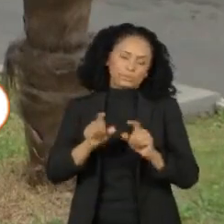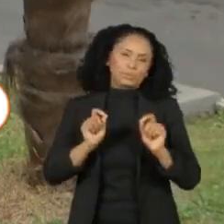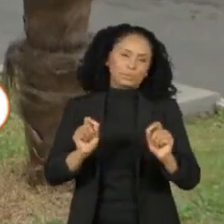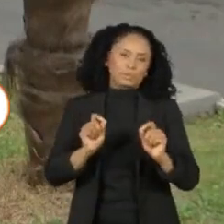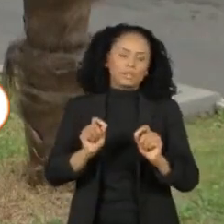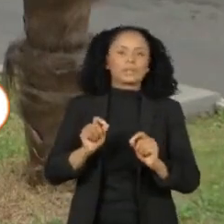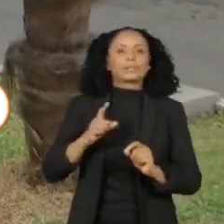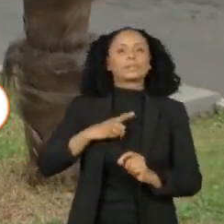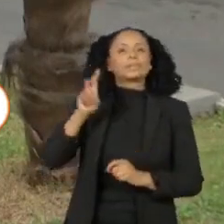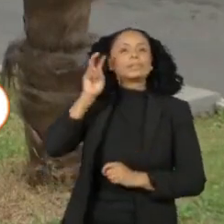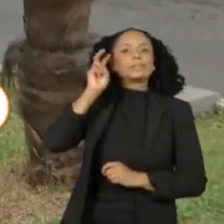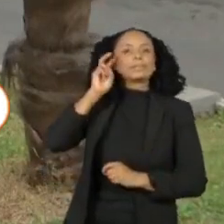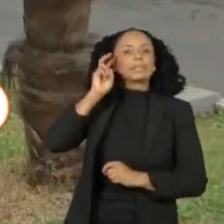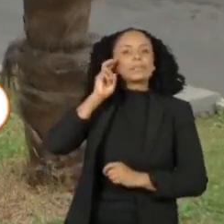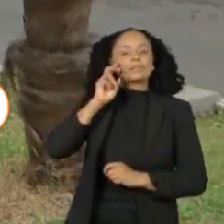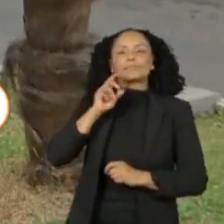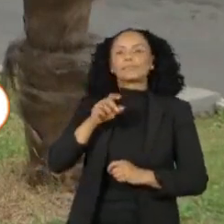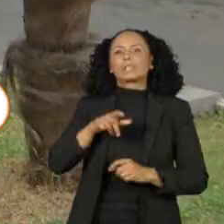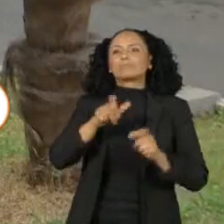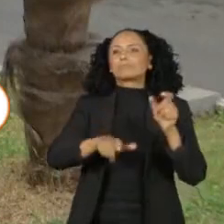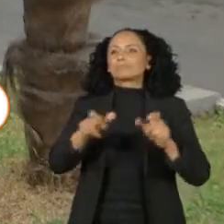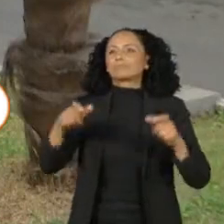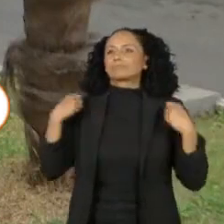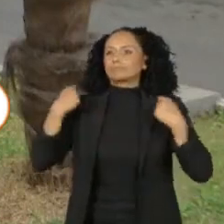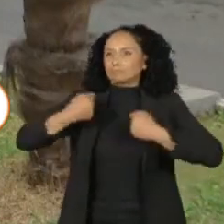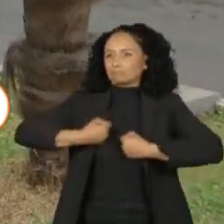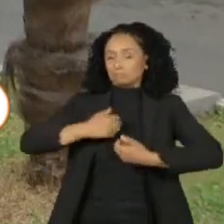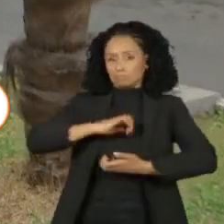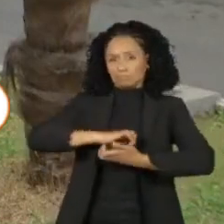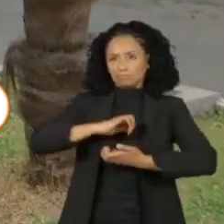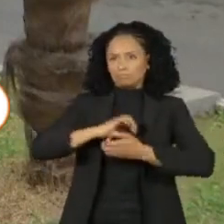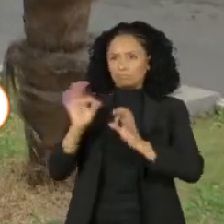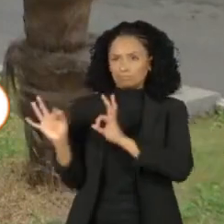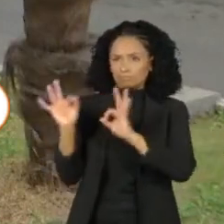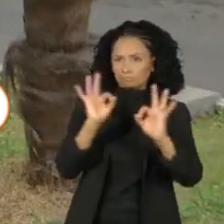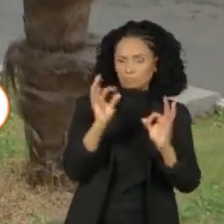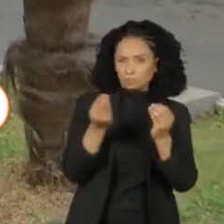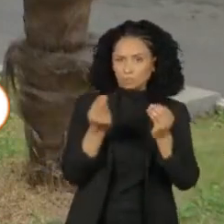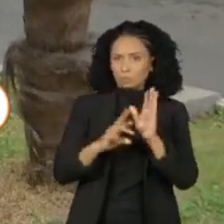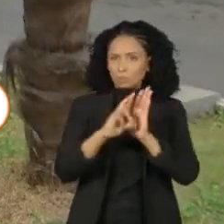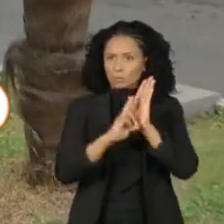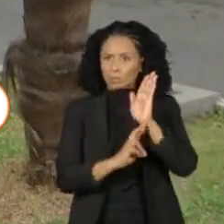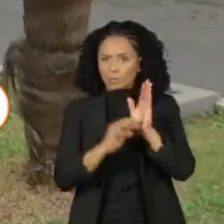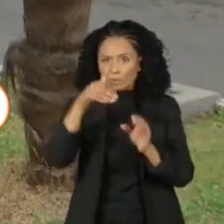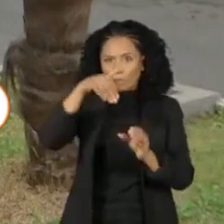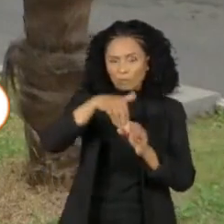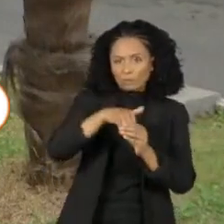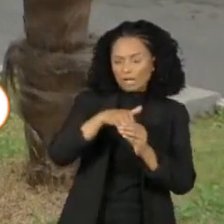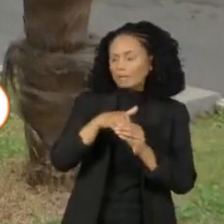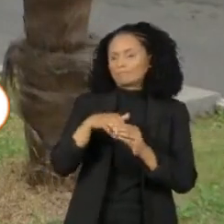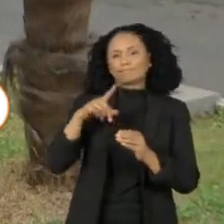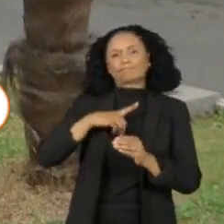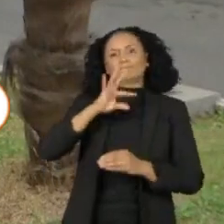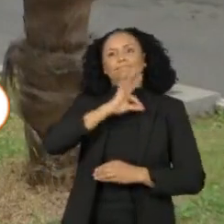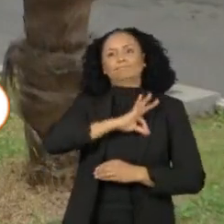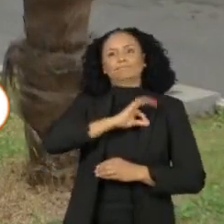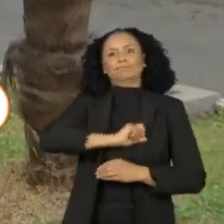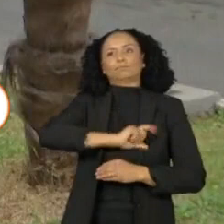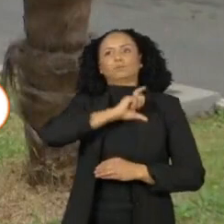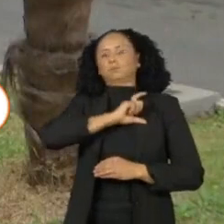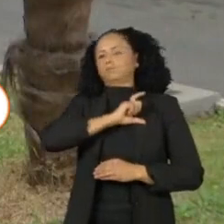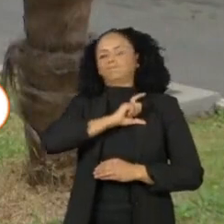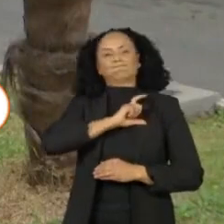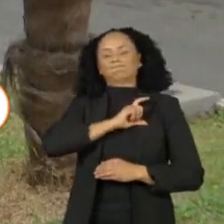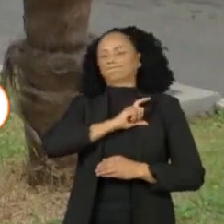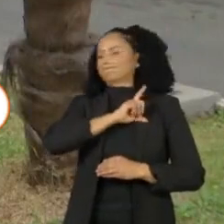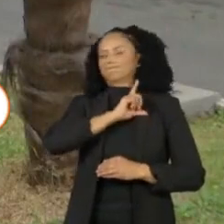os ministros do STF formaram maioria e decidiram acompanhar o voto do relator que manteve suspenso esse